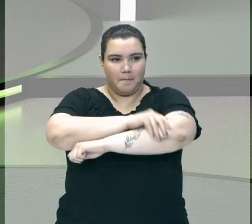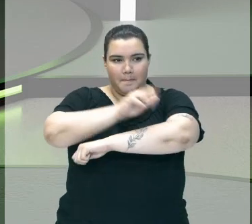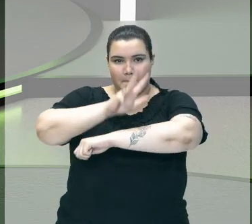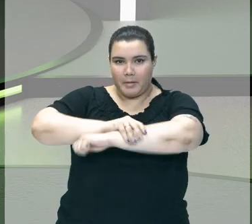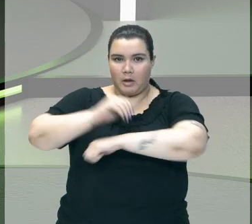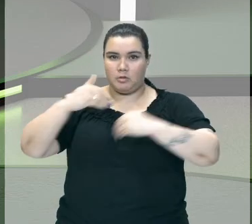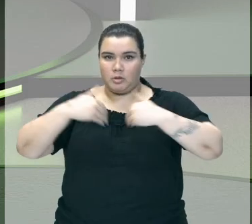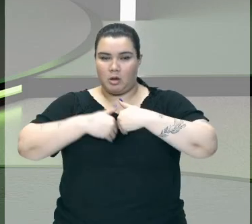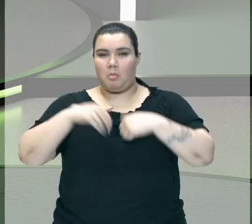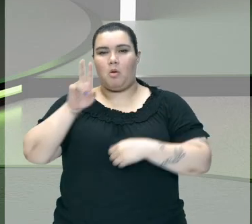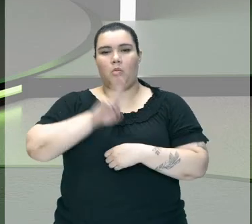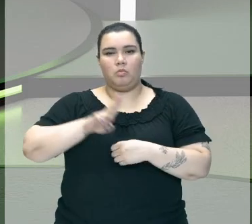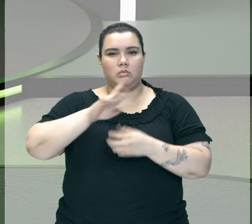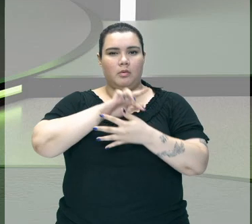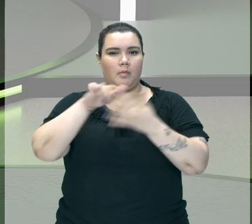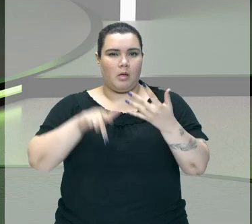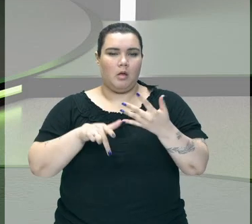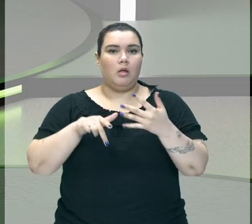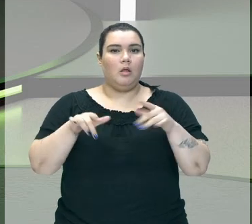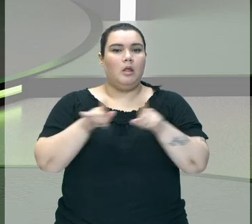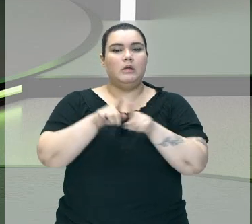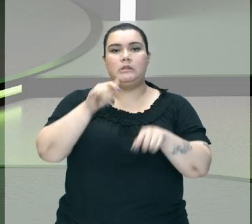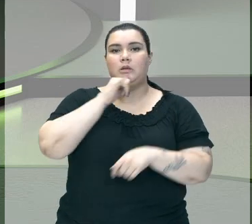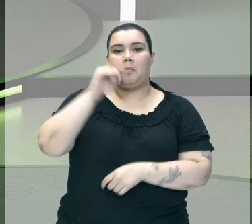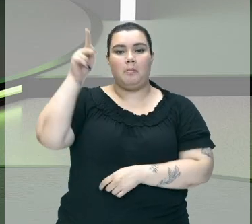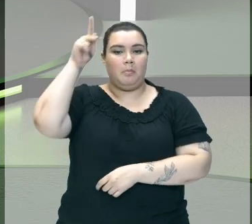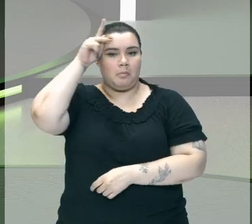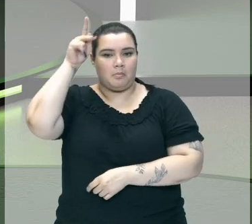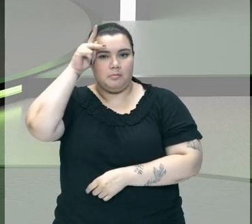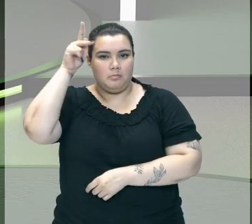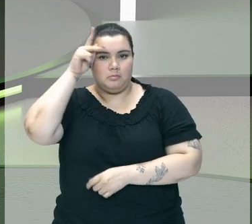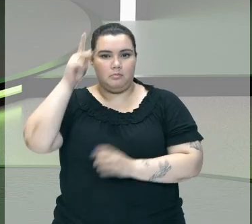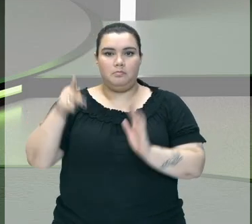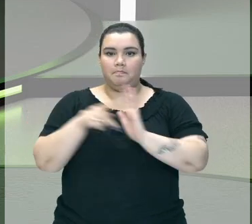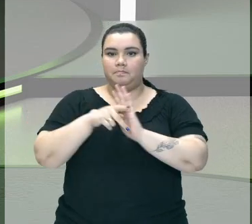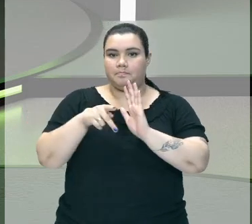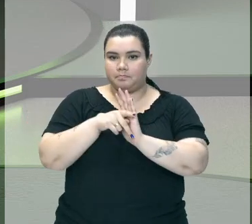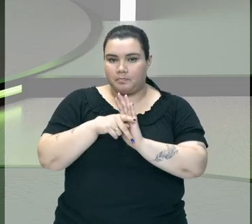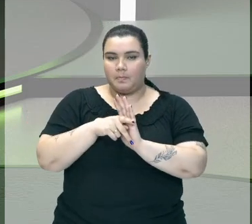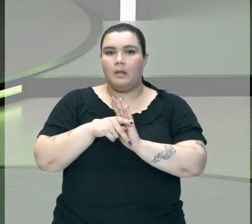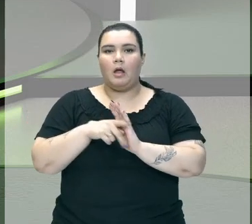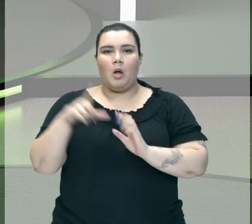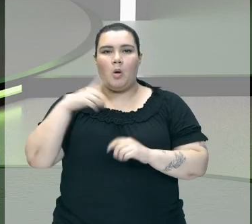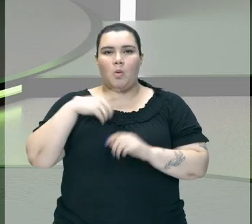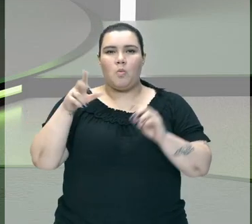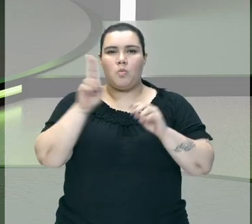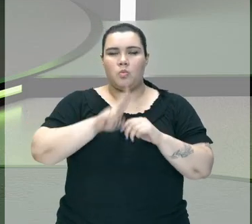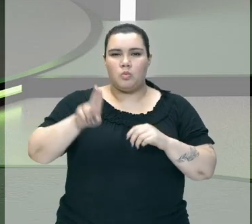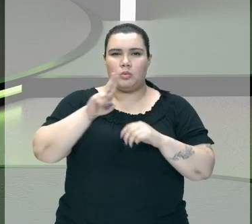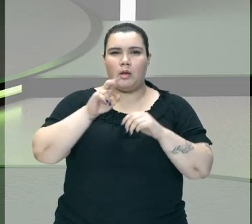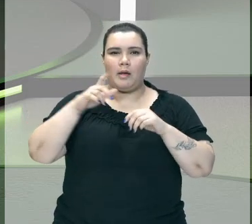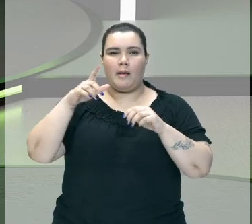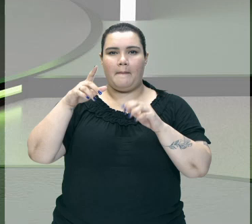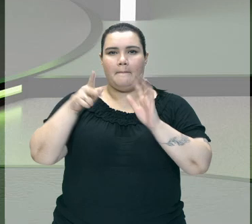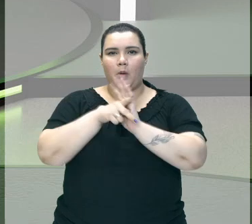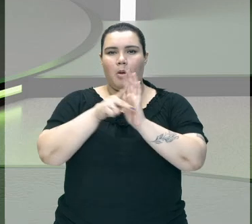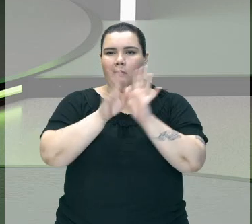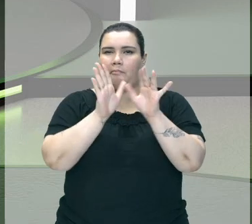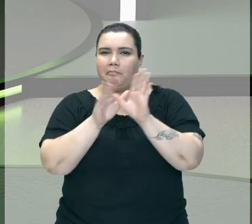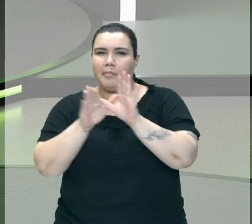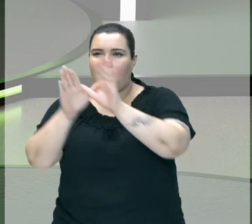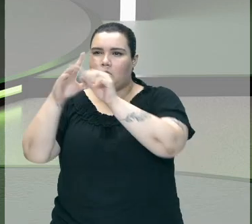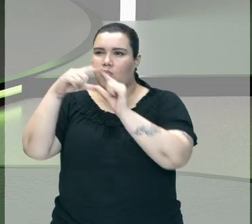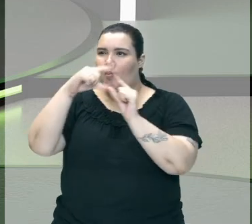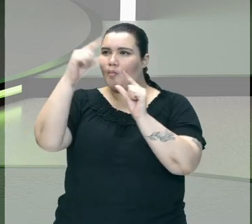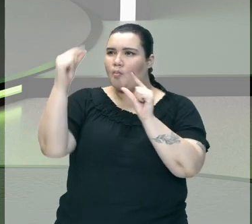roupas Principalmente em Parintins Que nós temos As roupas ali Com penas de aves Então é muito importante A gente